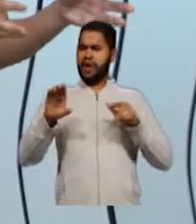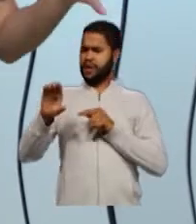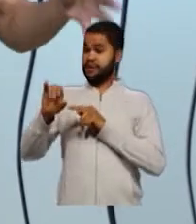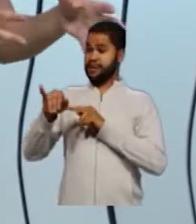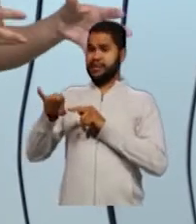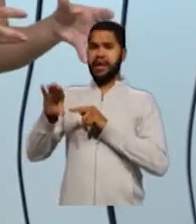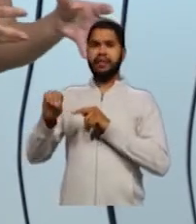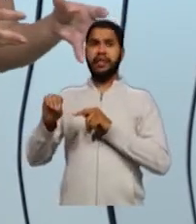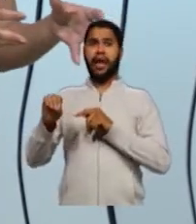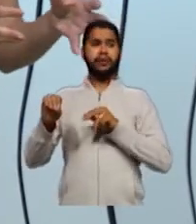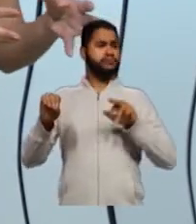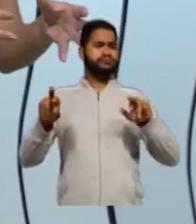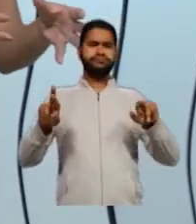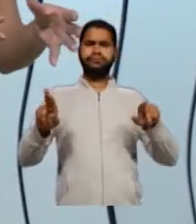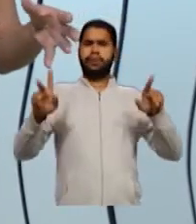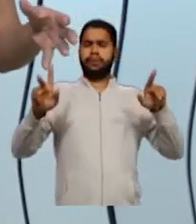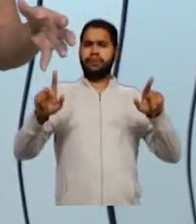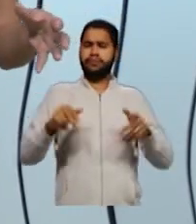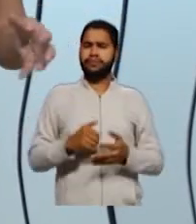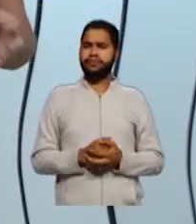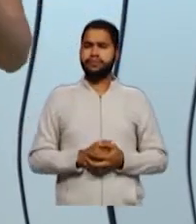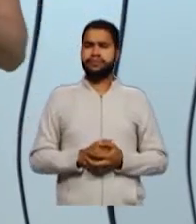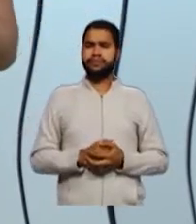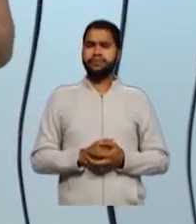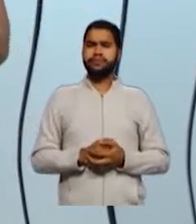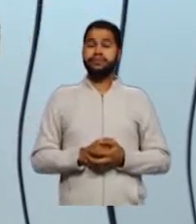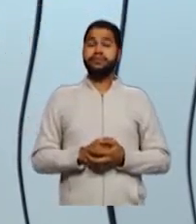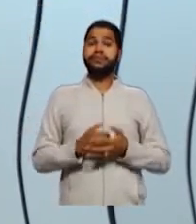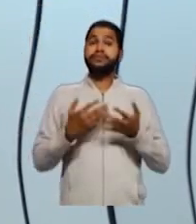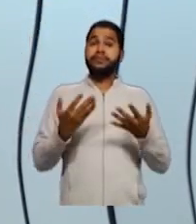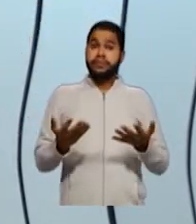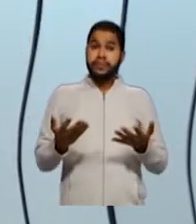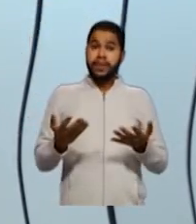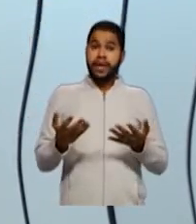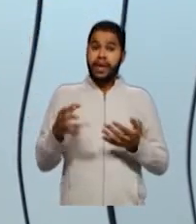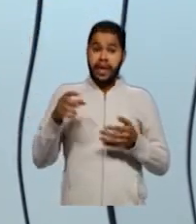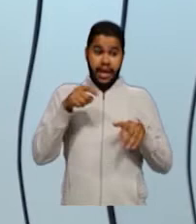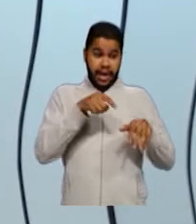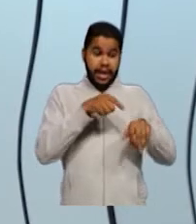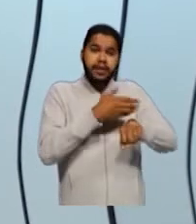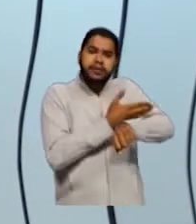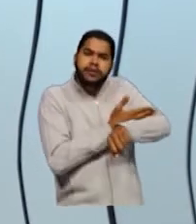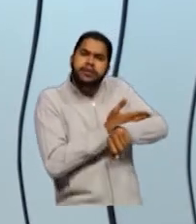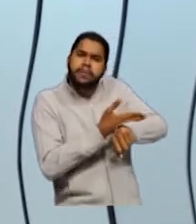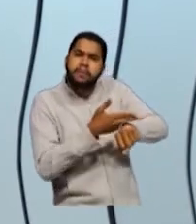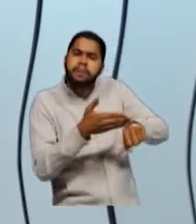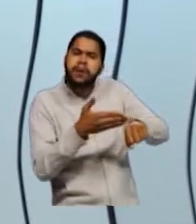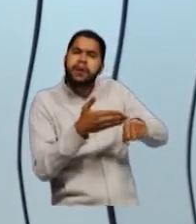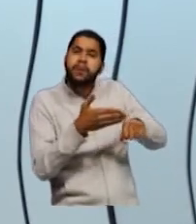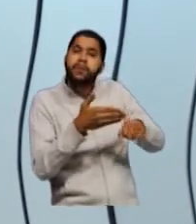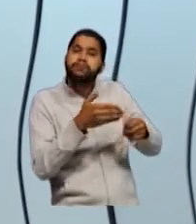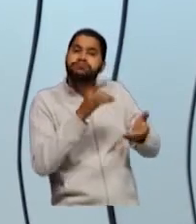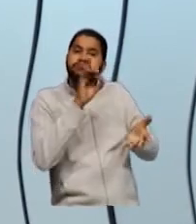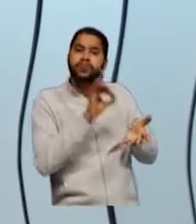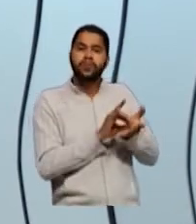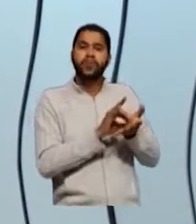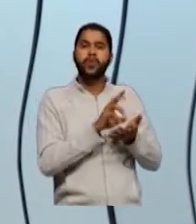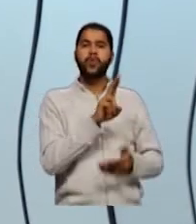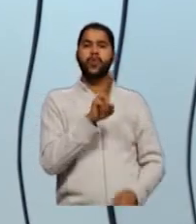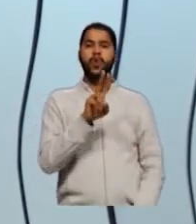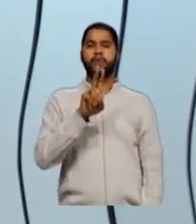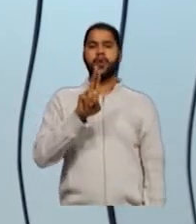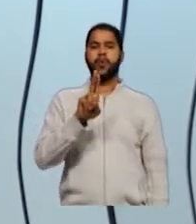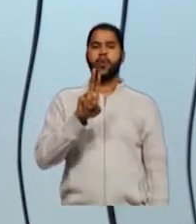de amônio, que era uma substância inorgânica. Esses cristais brancos, na verdade, eram ureia.